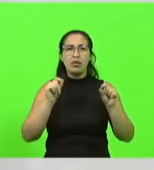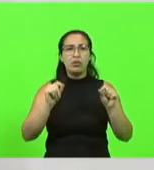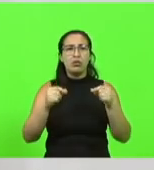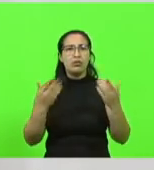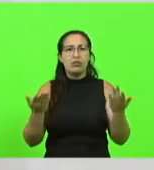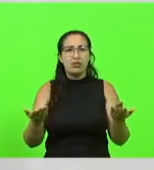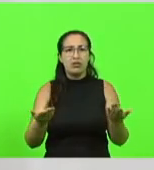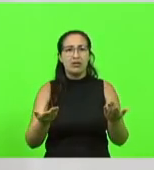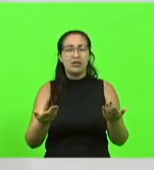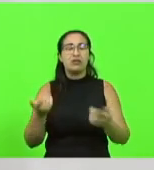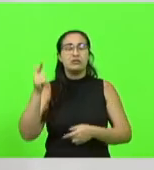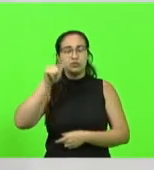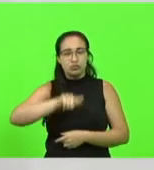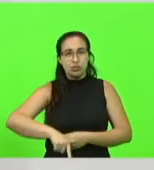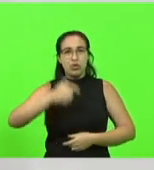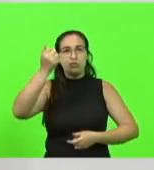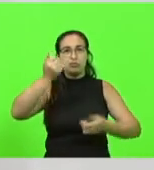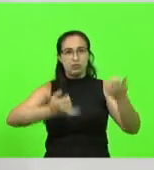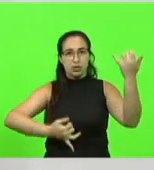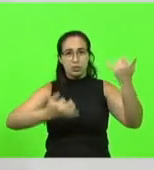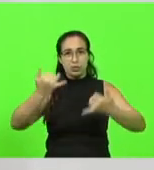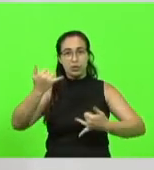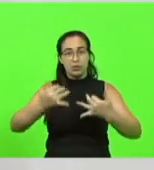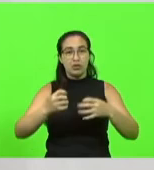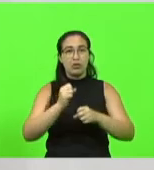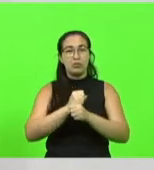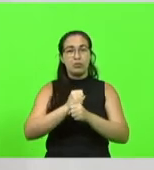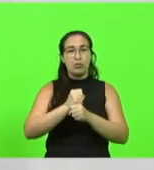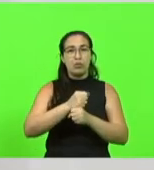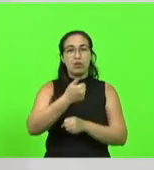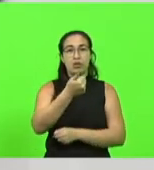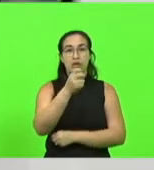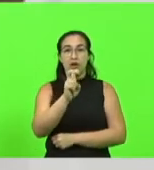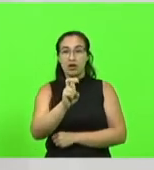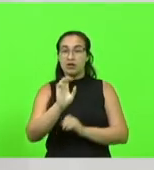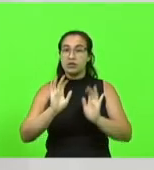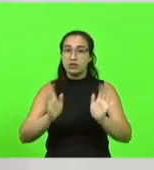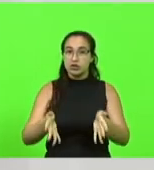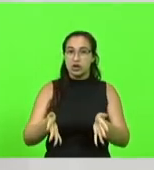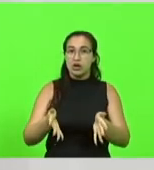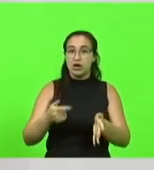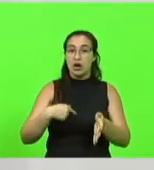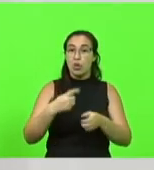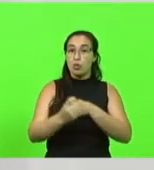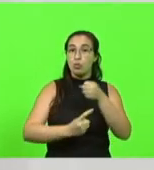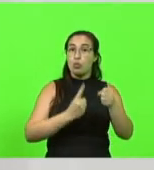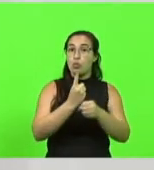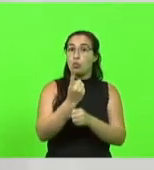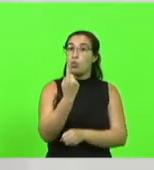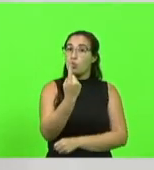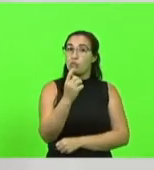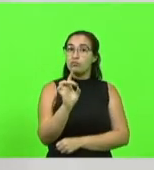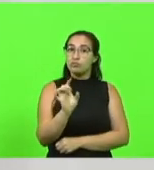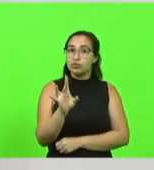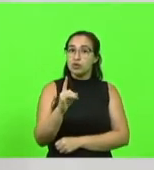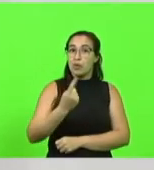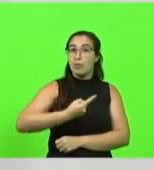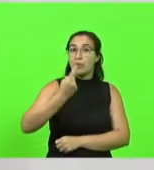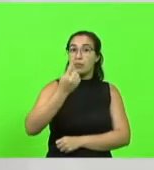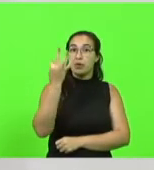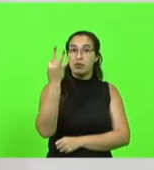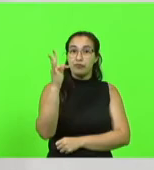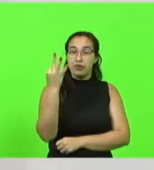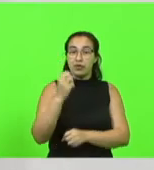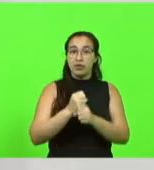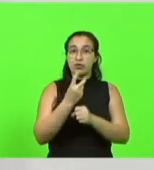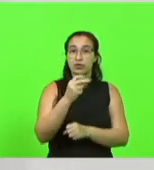volto a dizer aqui para encerrar estou há 15 anos nessa casa e só tenho mais um ano aqui no dia 1º de fevereiro de 2023